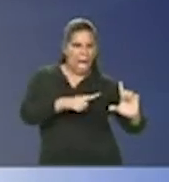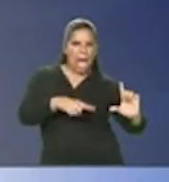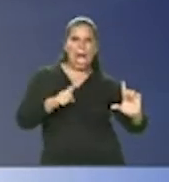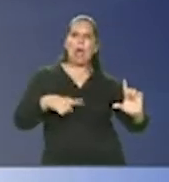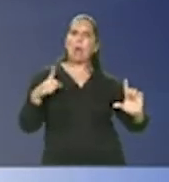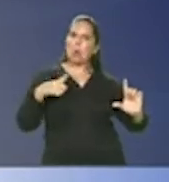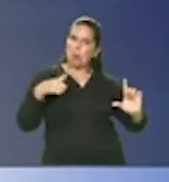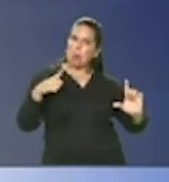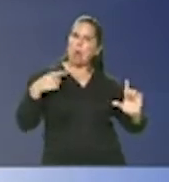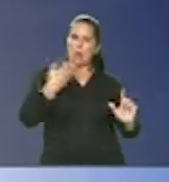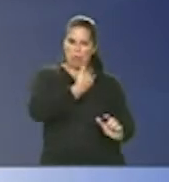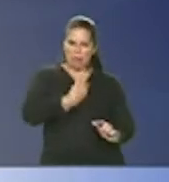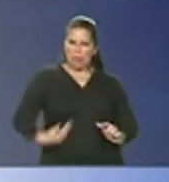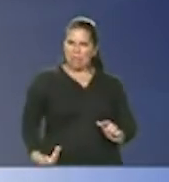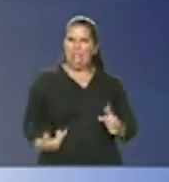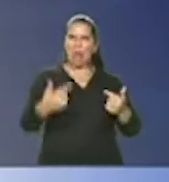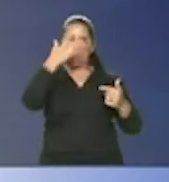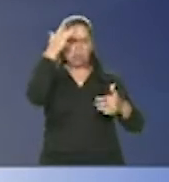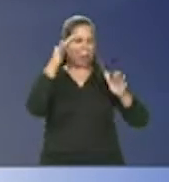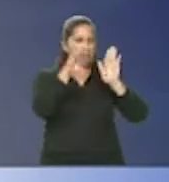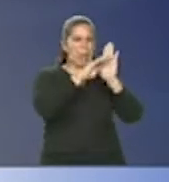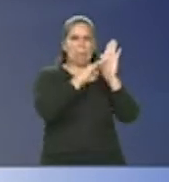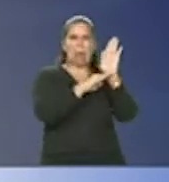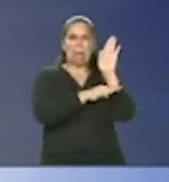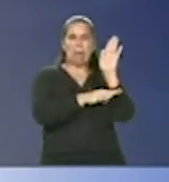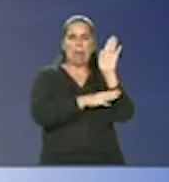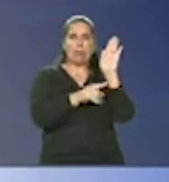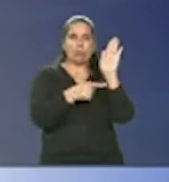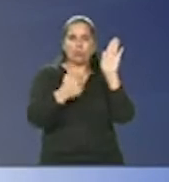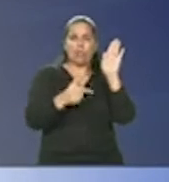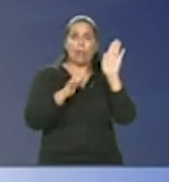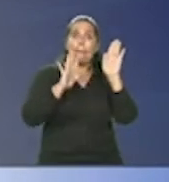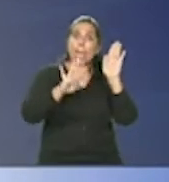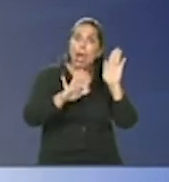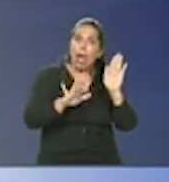governo do fulano mas que são